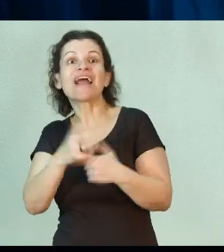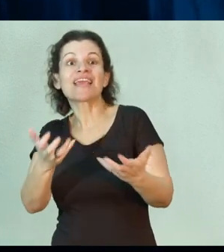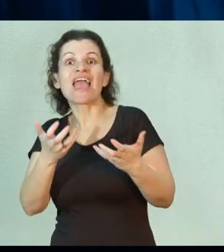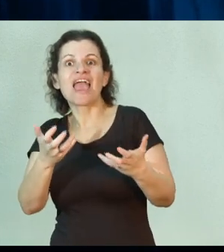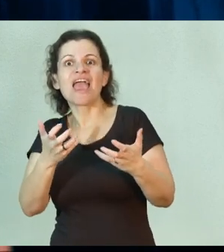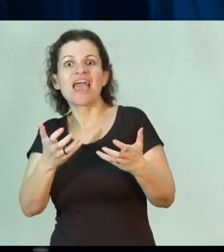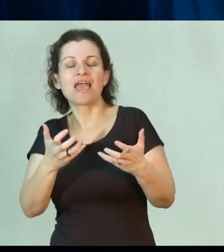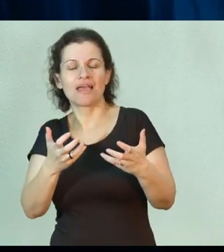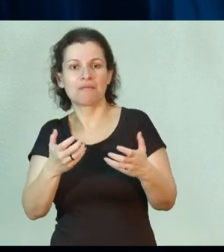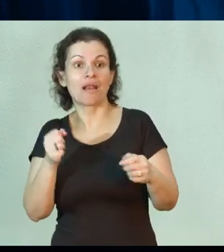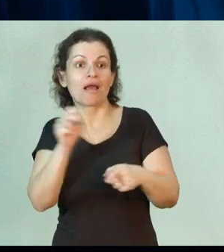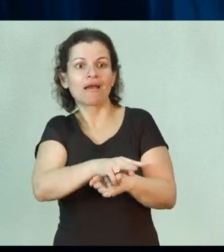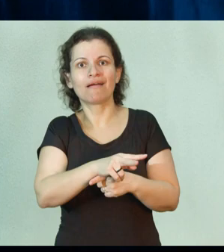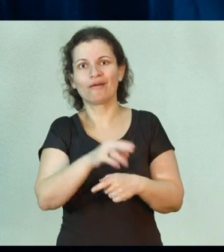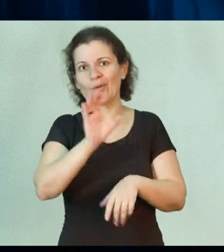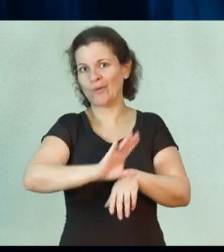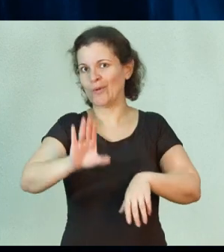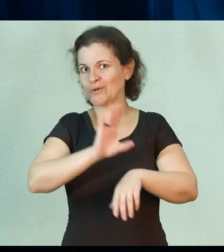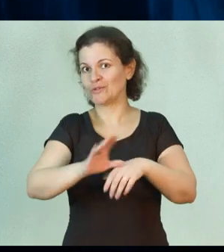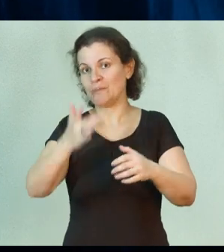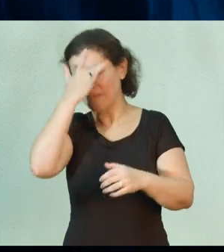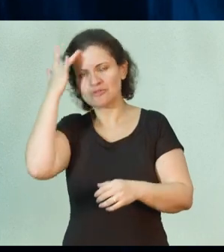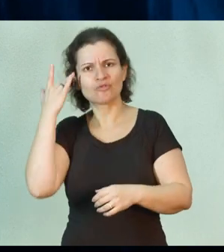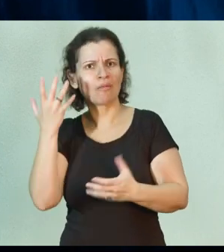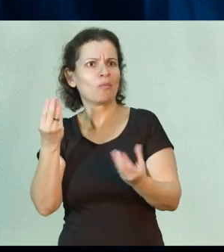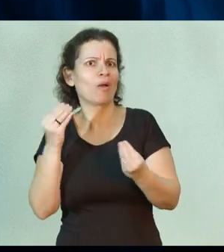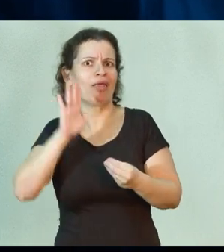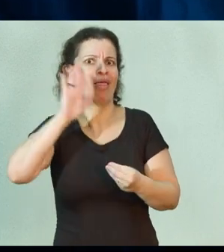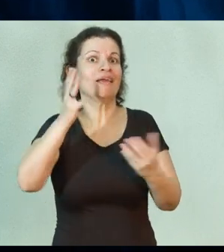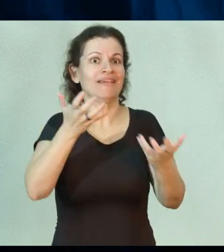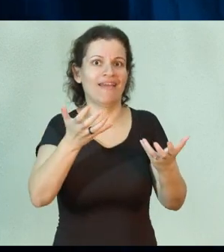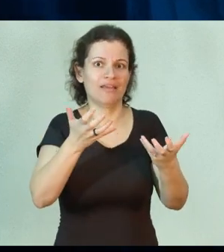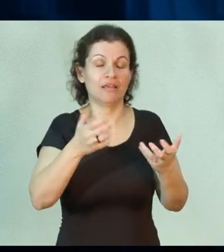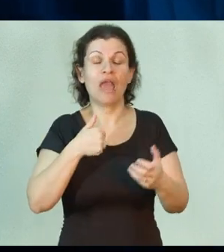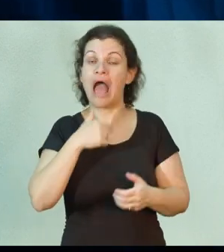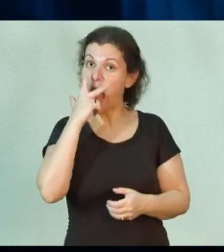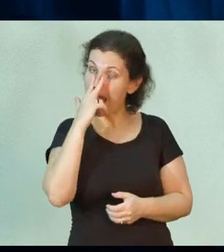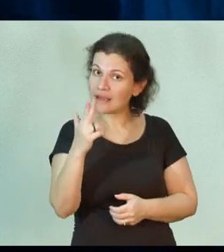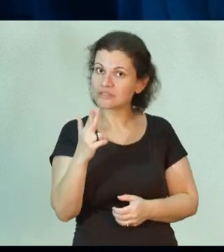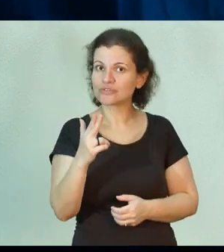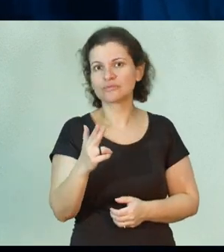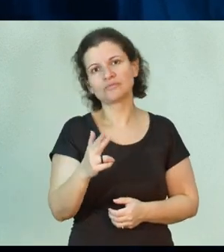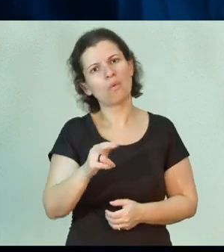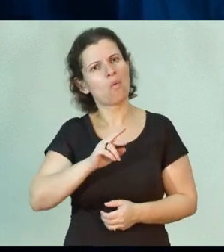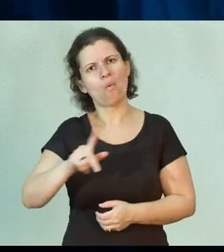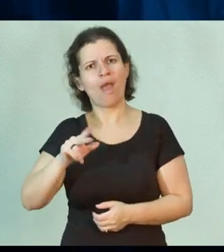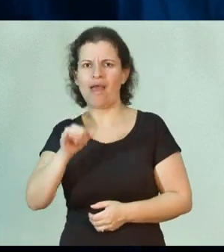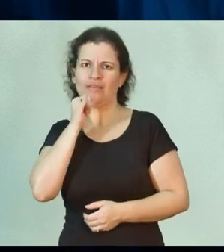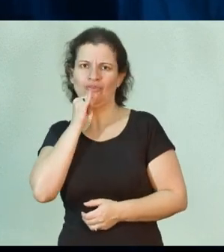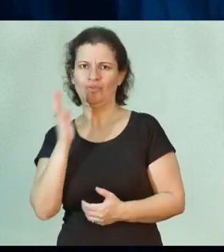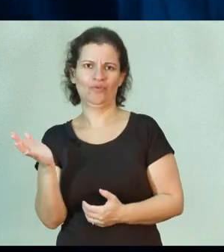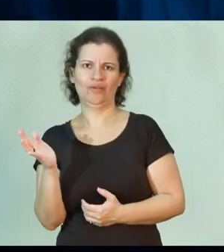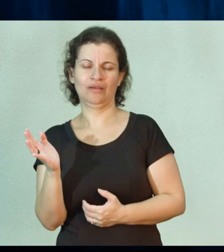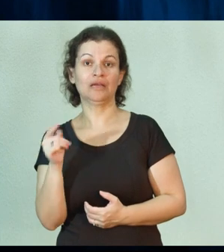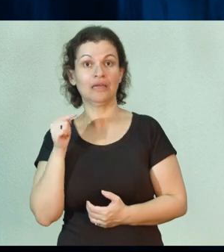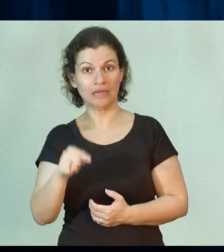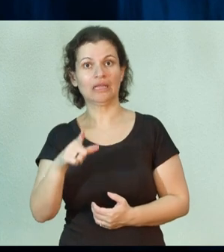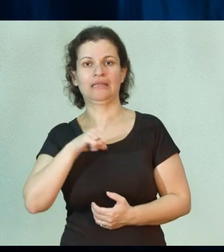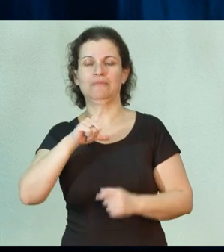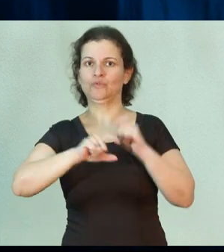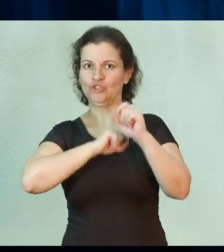para a entrada no nosso curso de medicina. Isso eu acho que não é em vão, isso tem